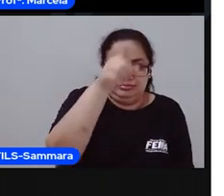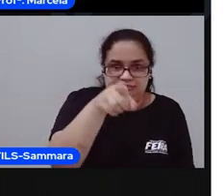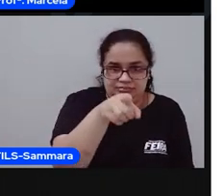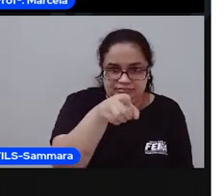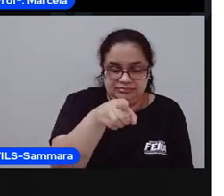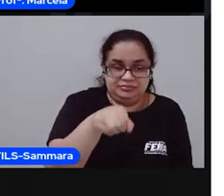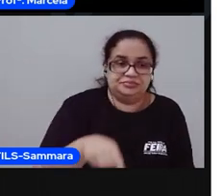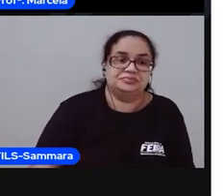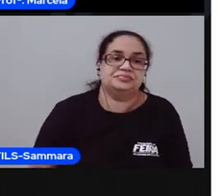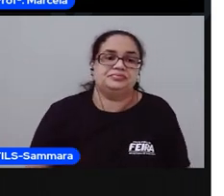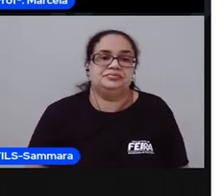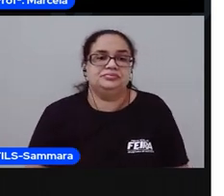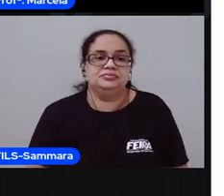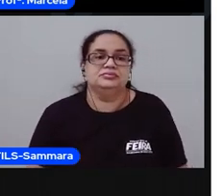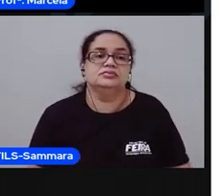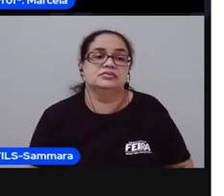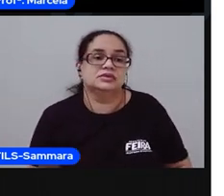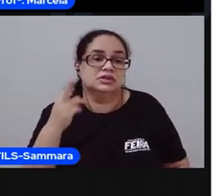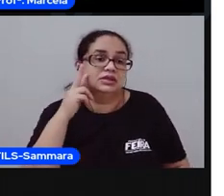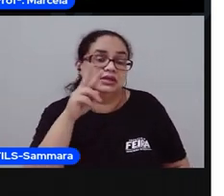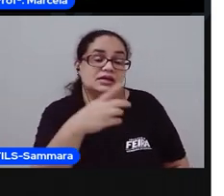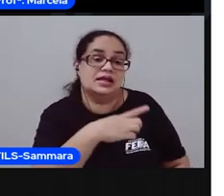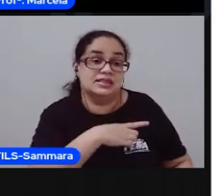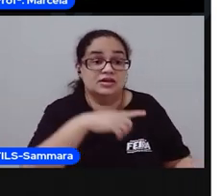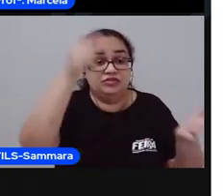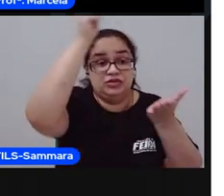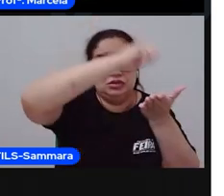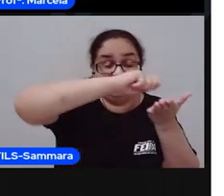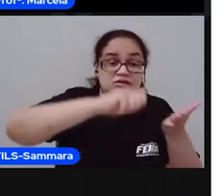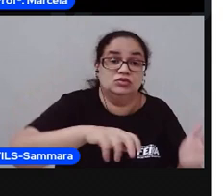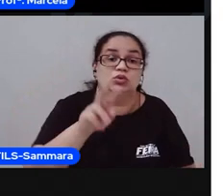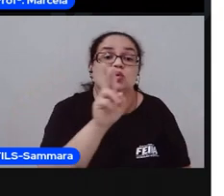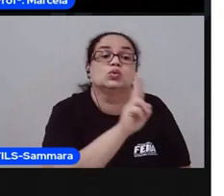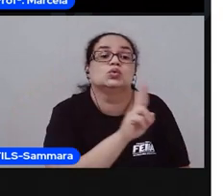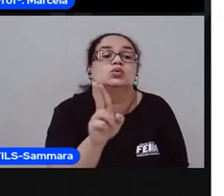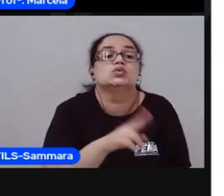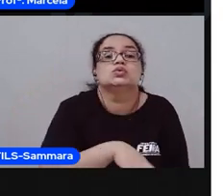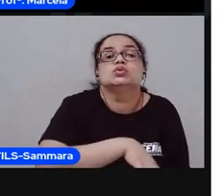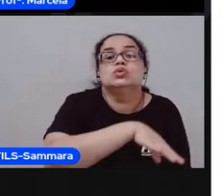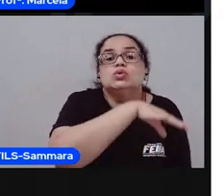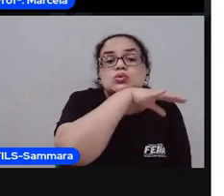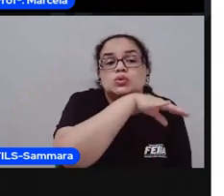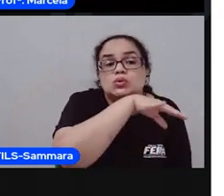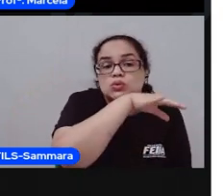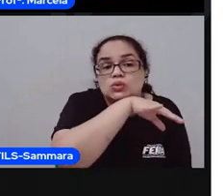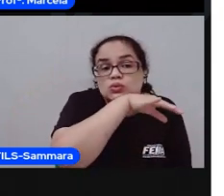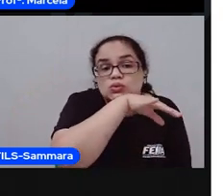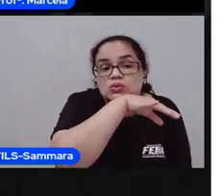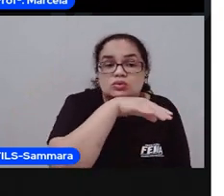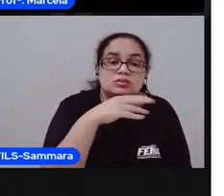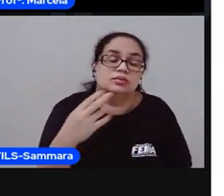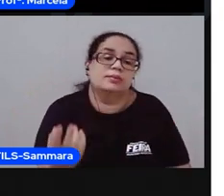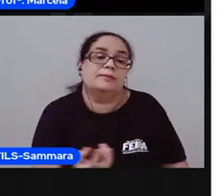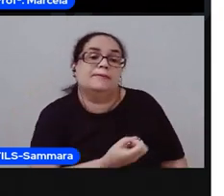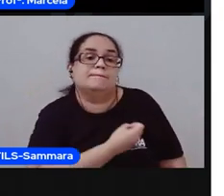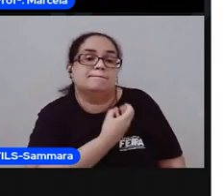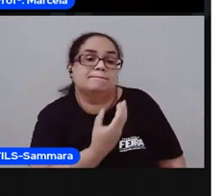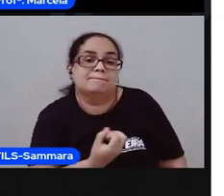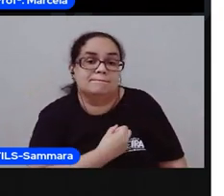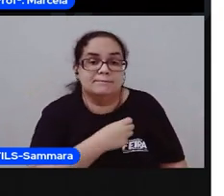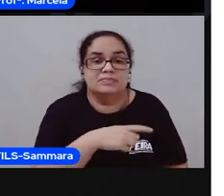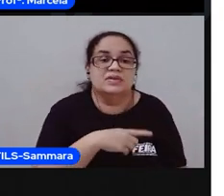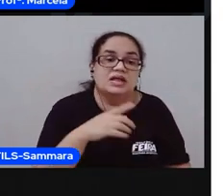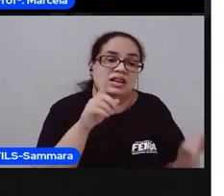Nessa cruzadinha, você deve escrever o nome dos animais nesse espaço. Coloca